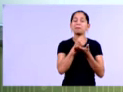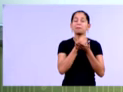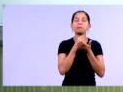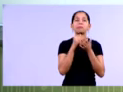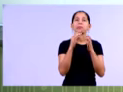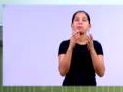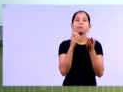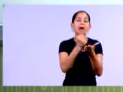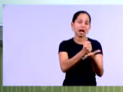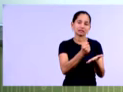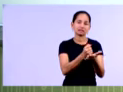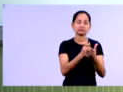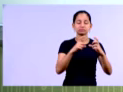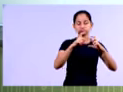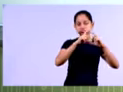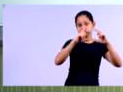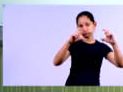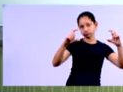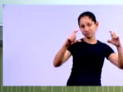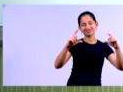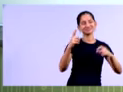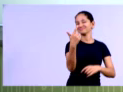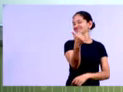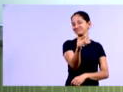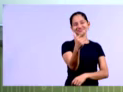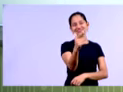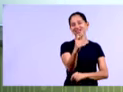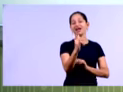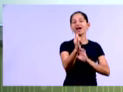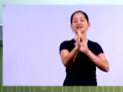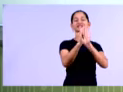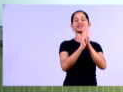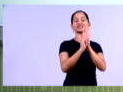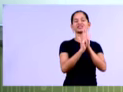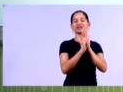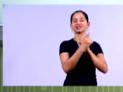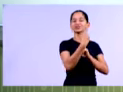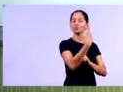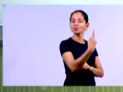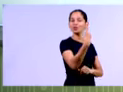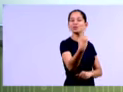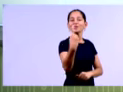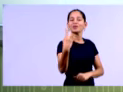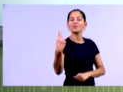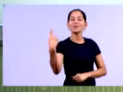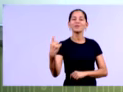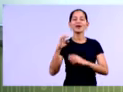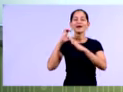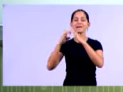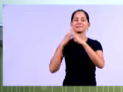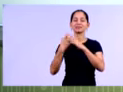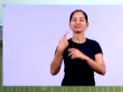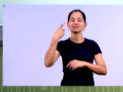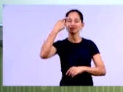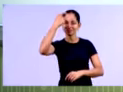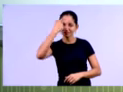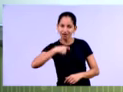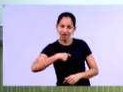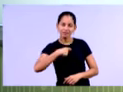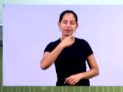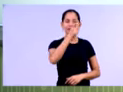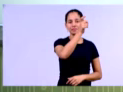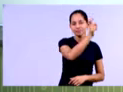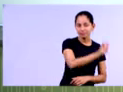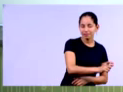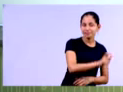entre as empresas. Cada empresa tem o seu DNA, né, de cálculo de análise vertical, né, correspondente aos números que elas